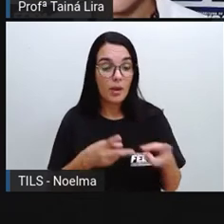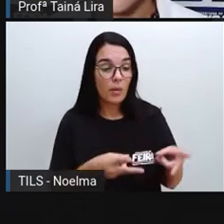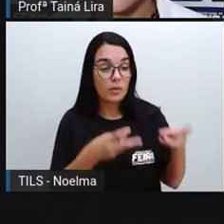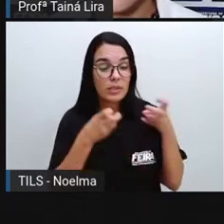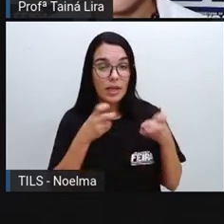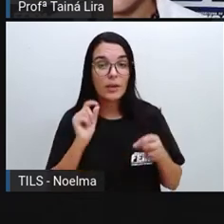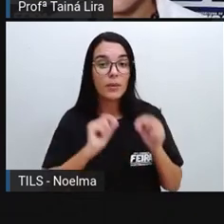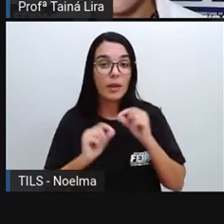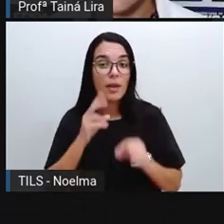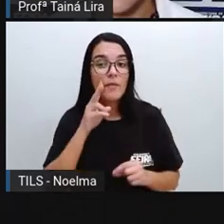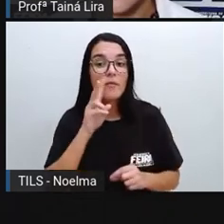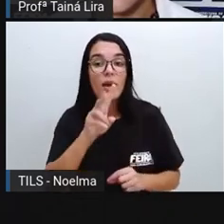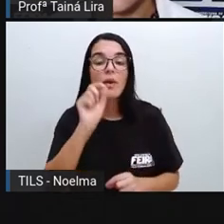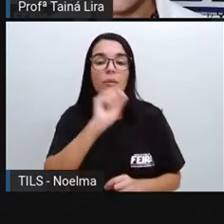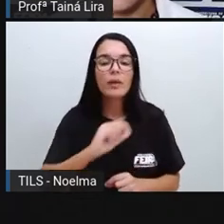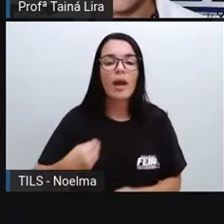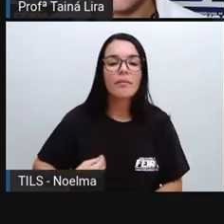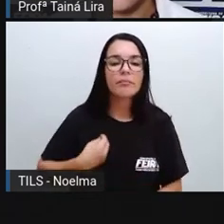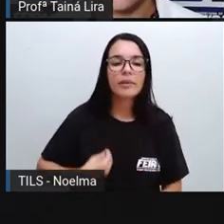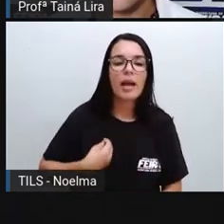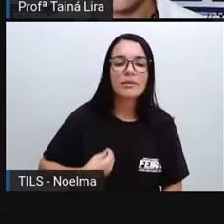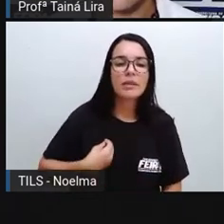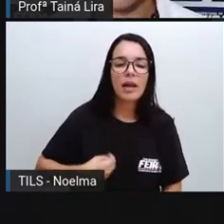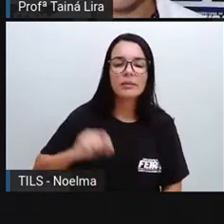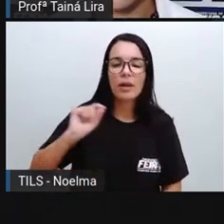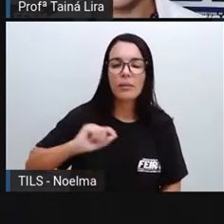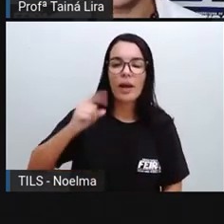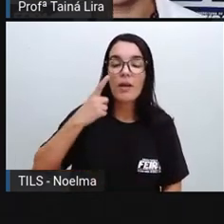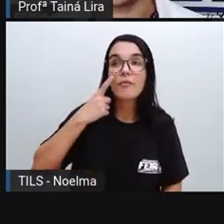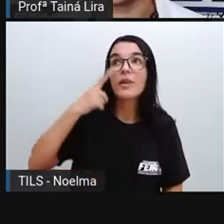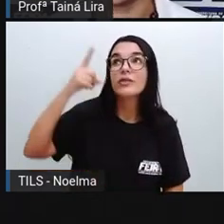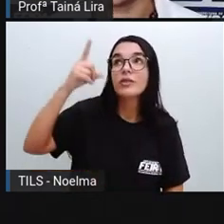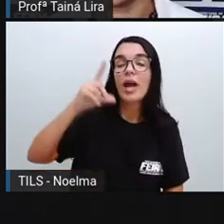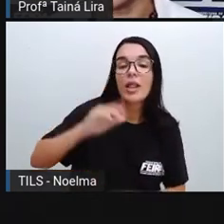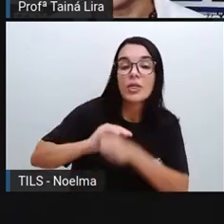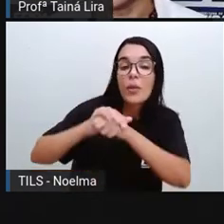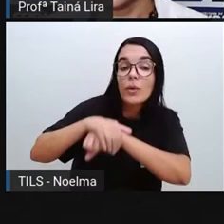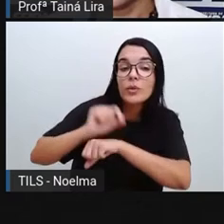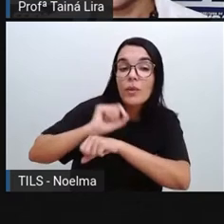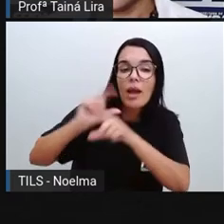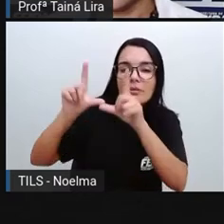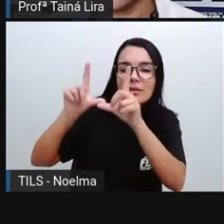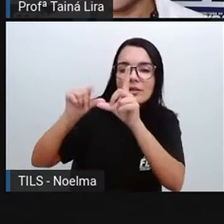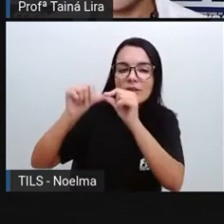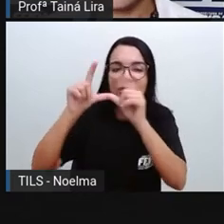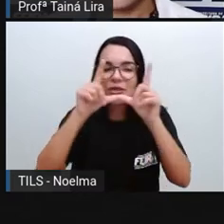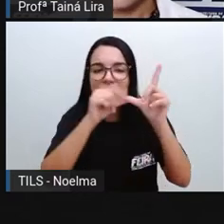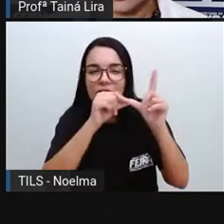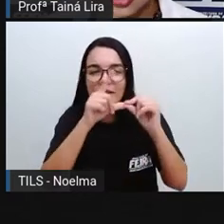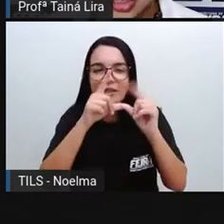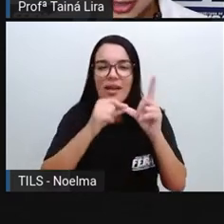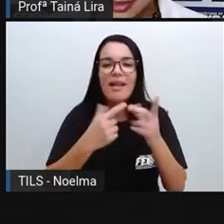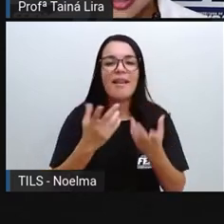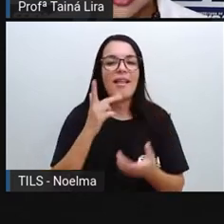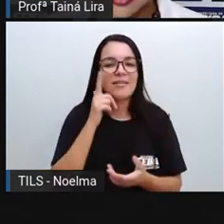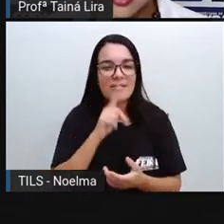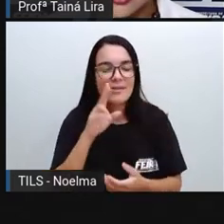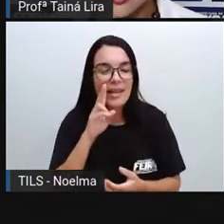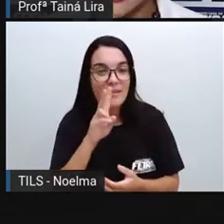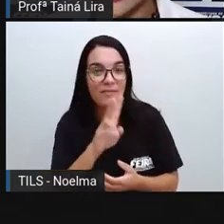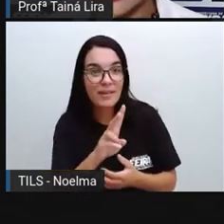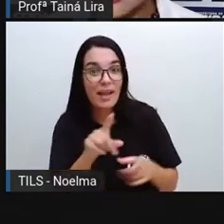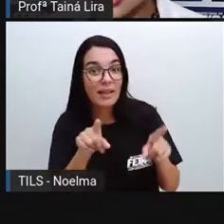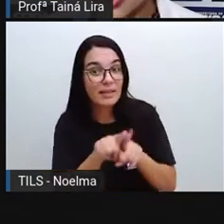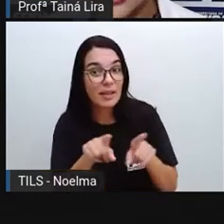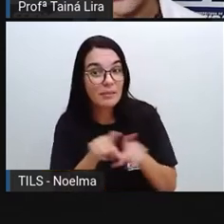a presença no céu aqui, ó, durante a noite. gente já vê ali a presença, né? De algumas estrelas. E